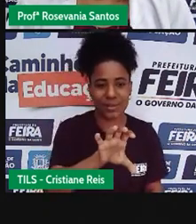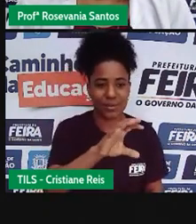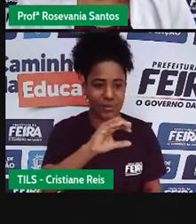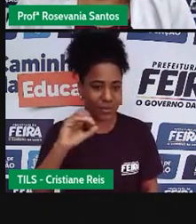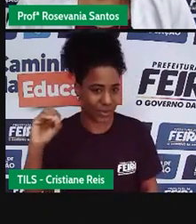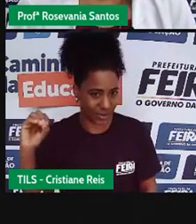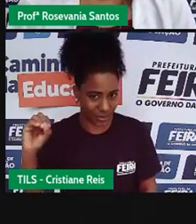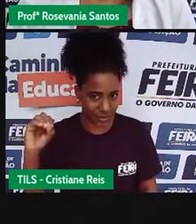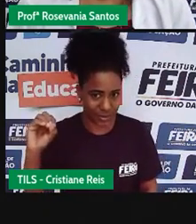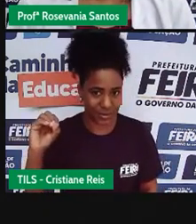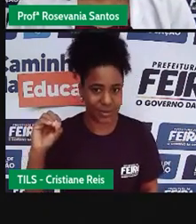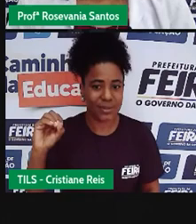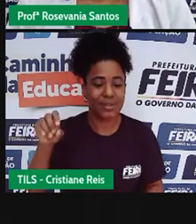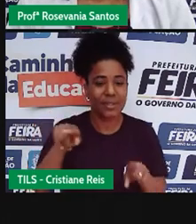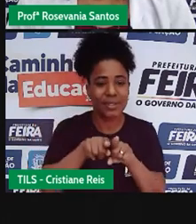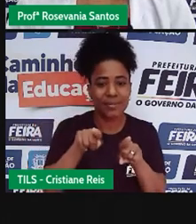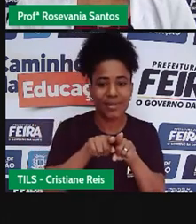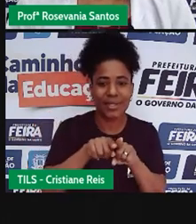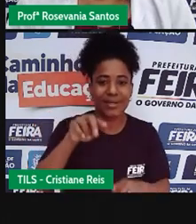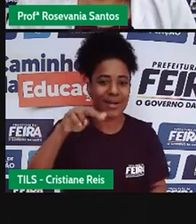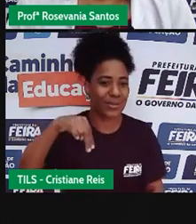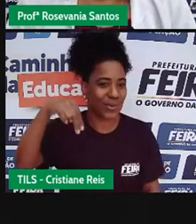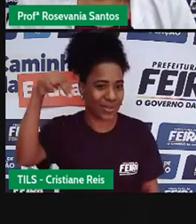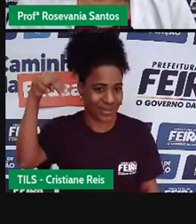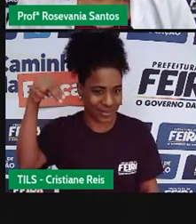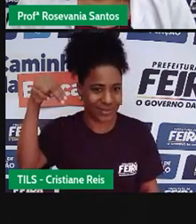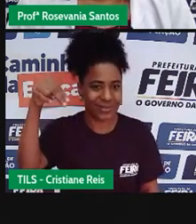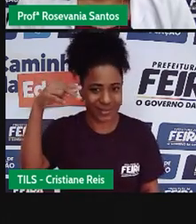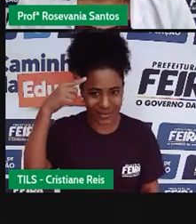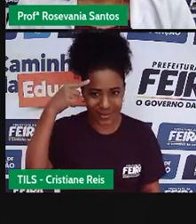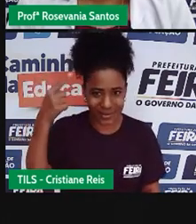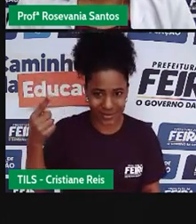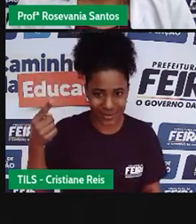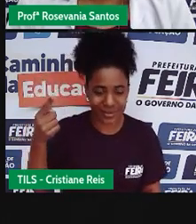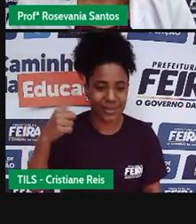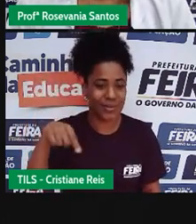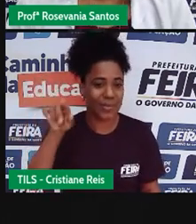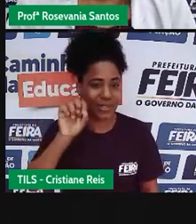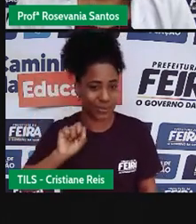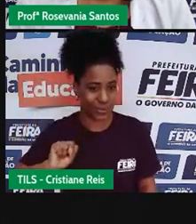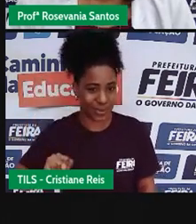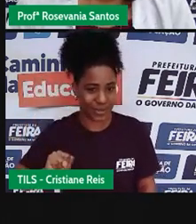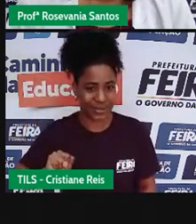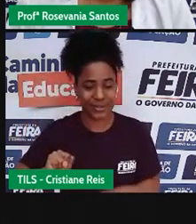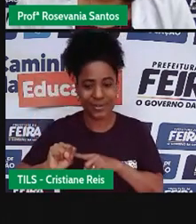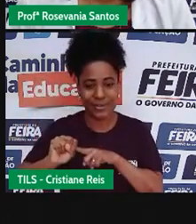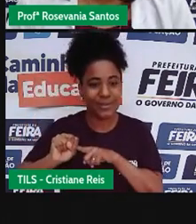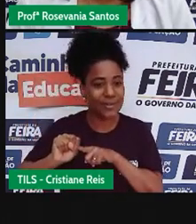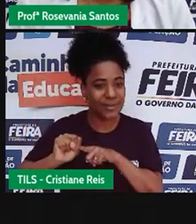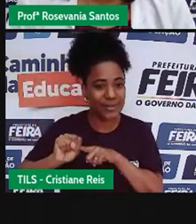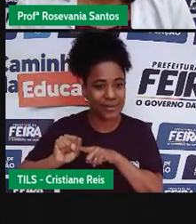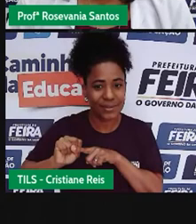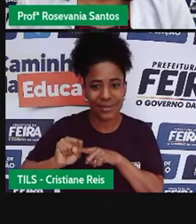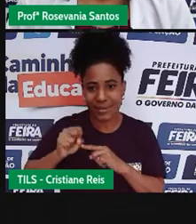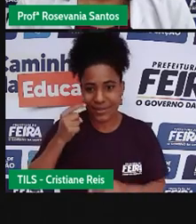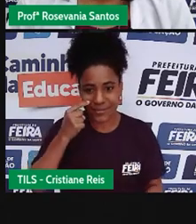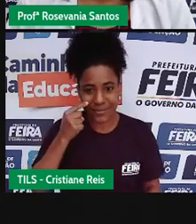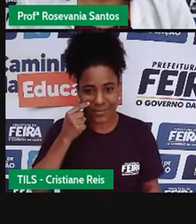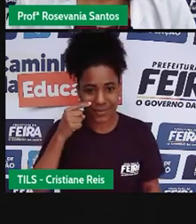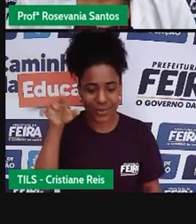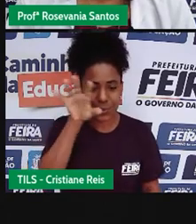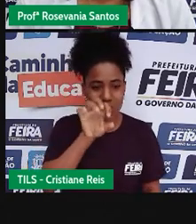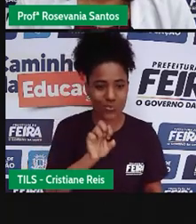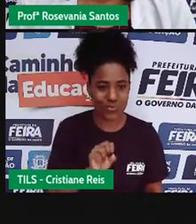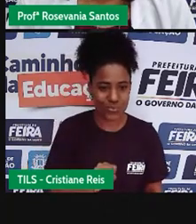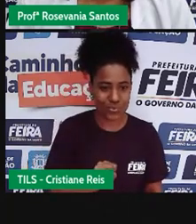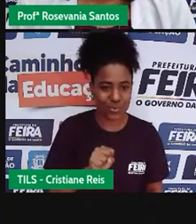aqui, vários tons de amarelo aqui, na região nordeste, a alcozinha aqui, na região sudeste, e o milãozinho, na região sul.